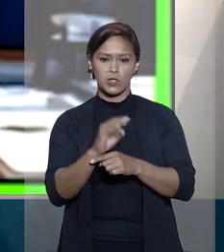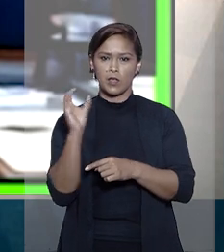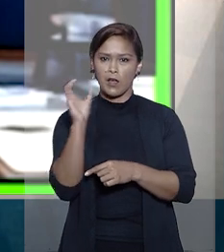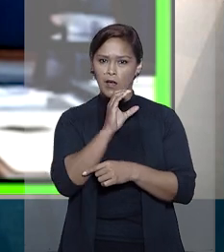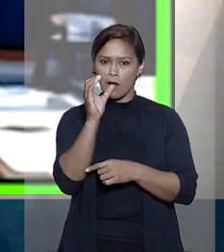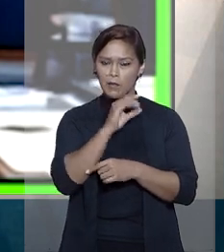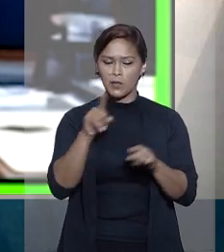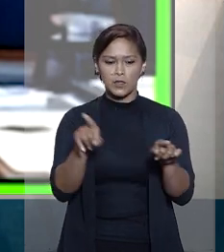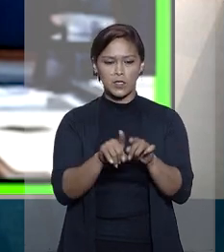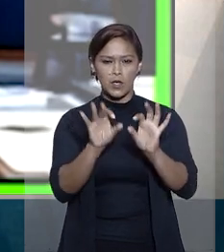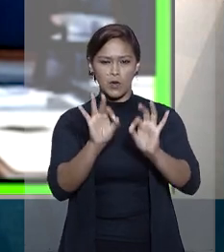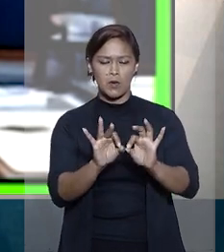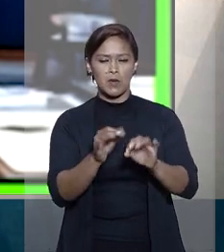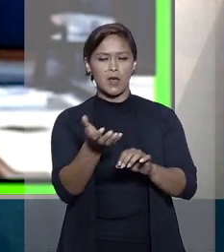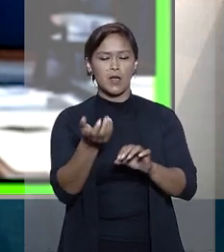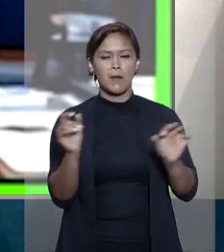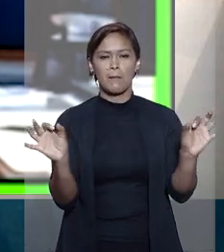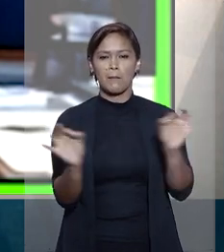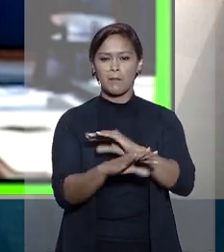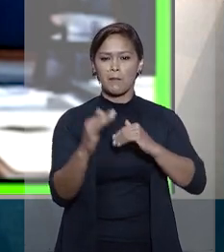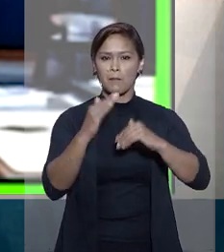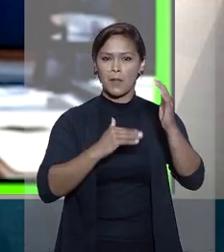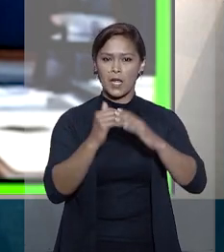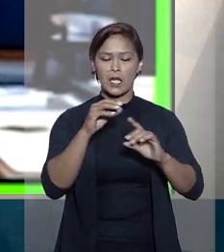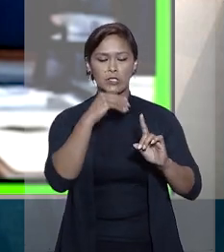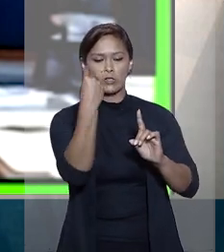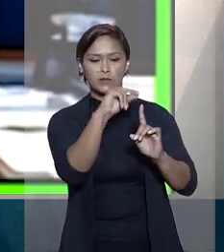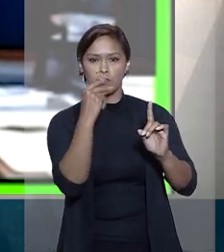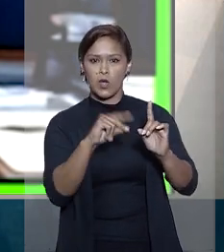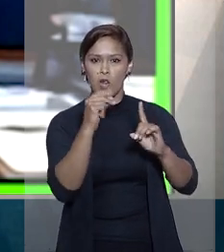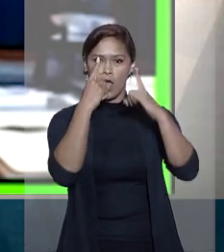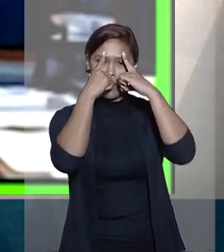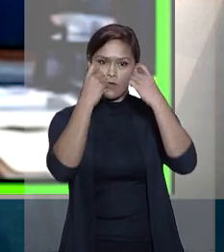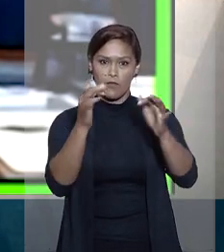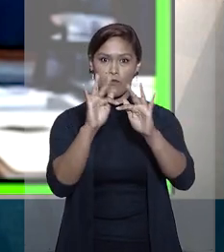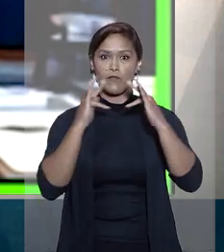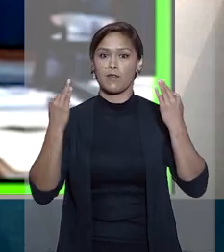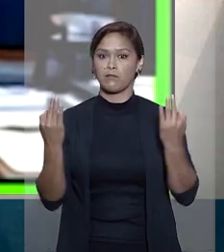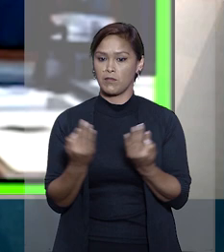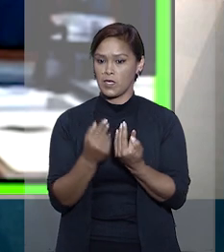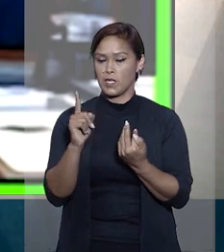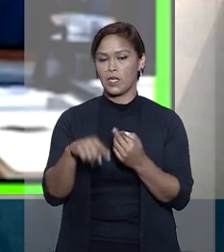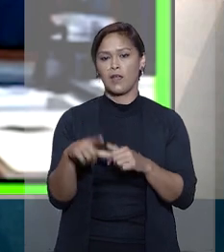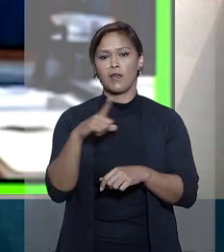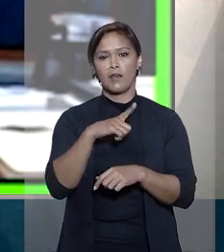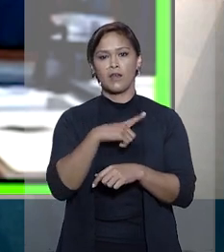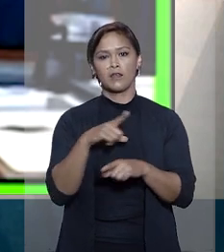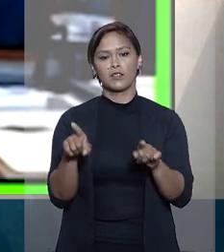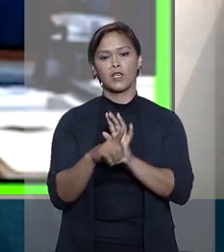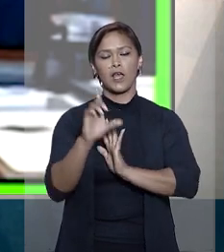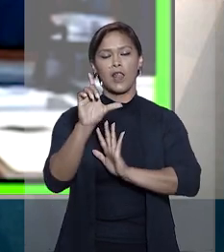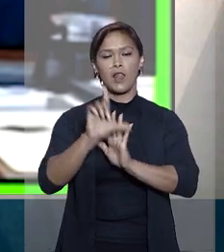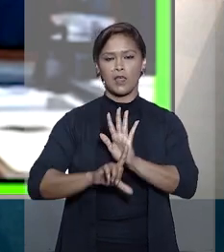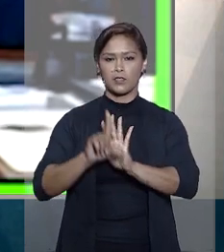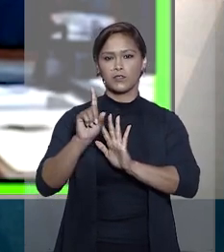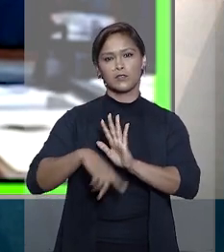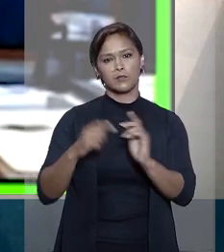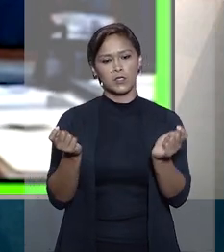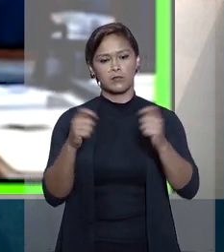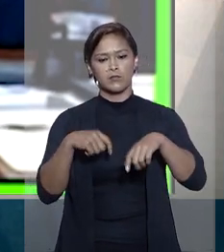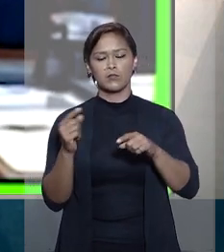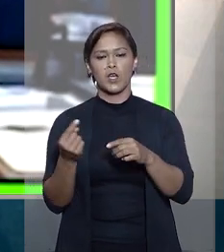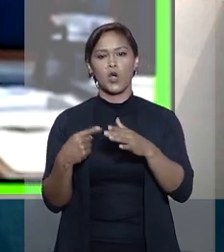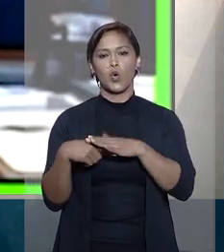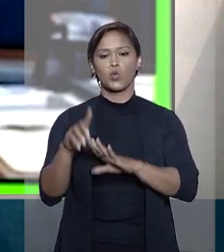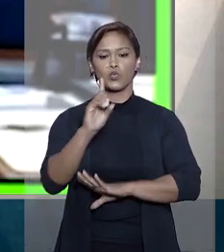de urgência com o objetivo de cessar a prática de violência doméstica e familiar constitui motivo legítimo para que se